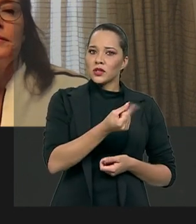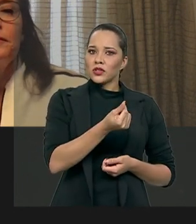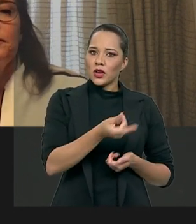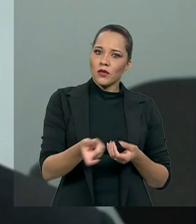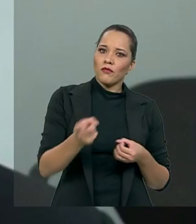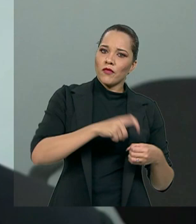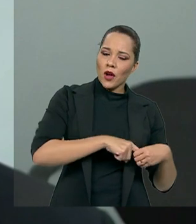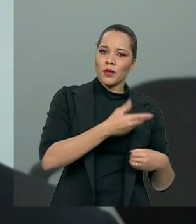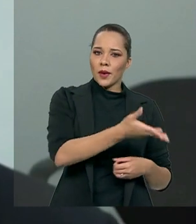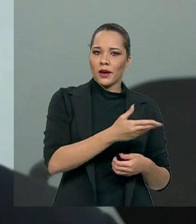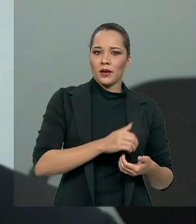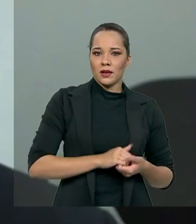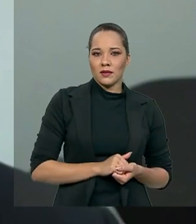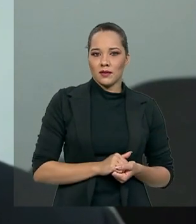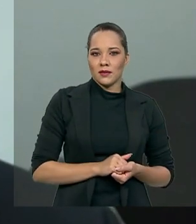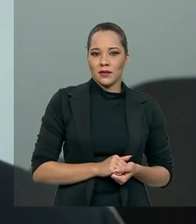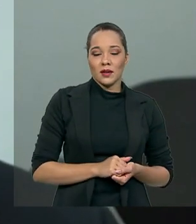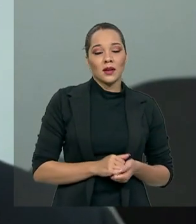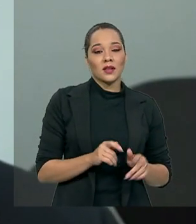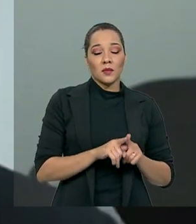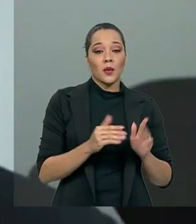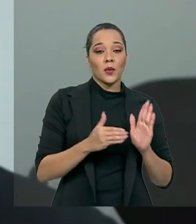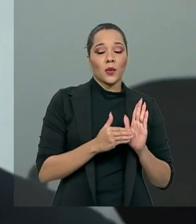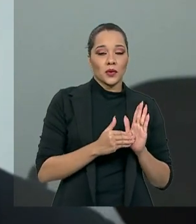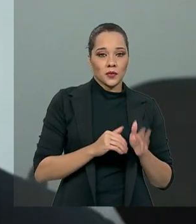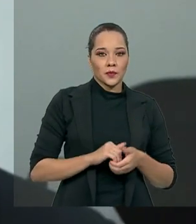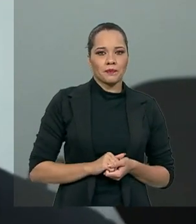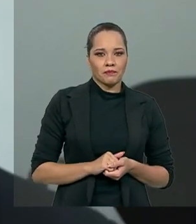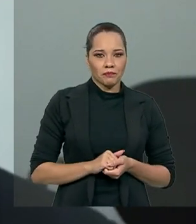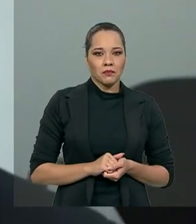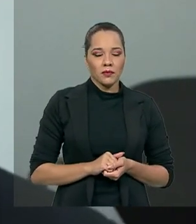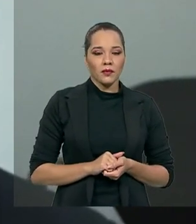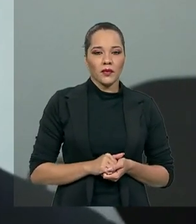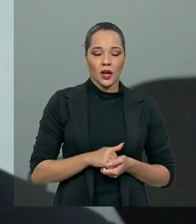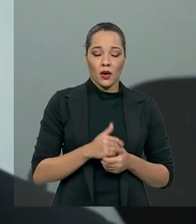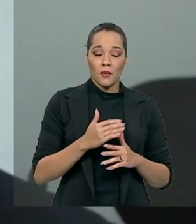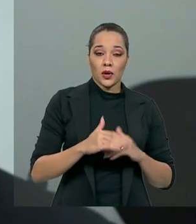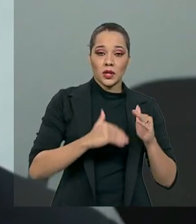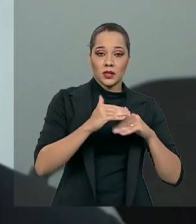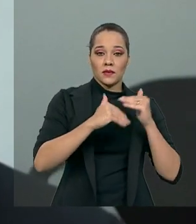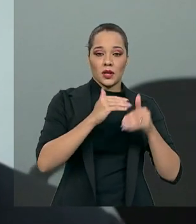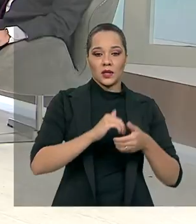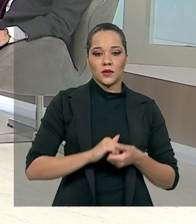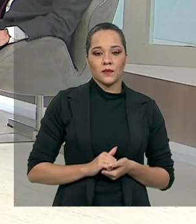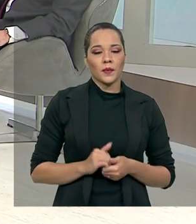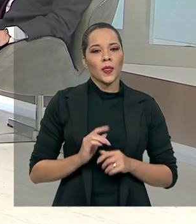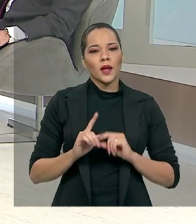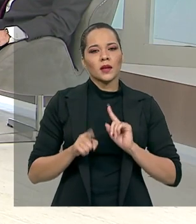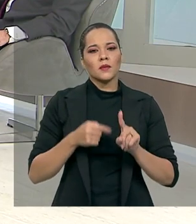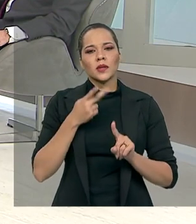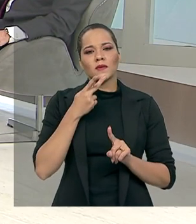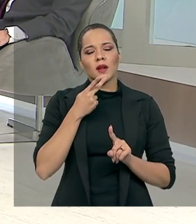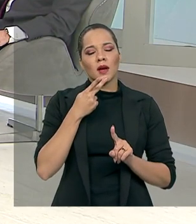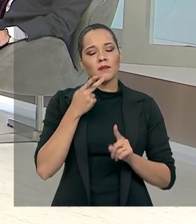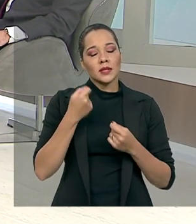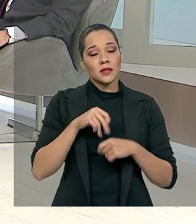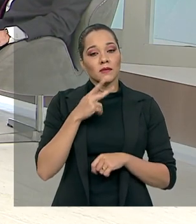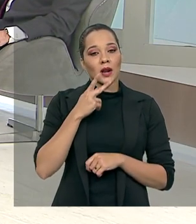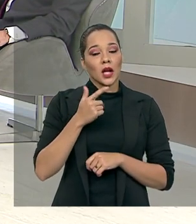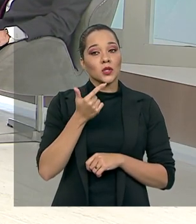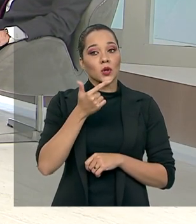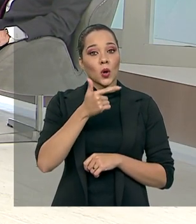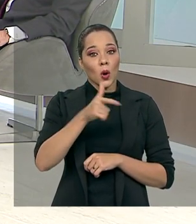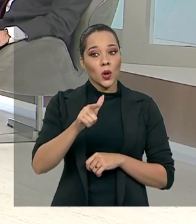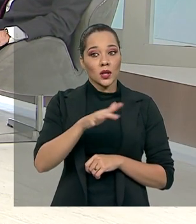o imposto para ele. E para finalizar, com relação à progressividade, depois nós vamos ter que tratar de uma outra